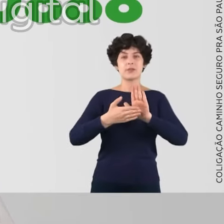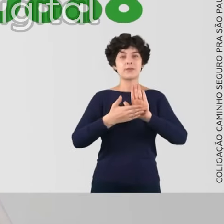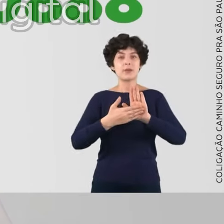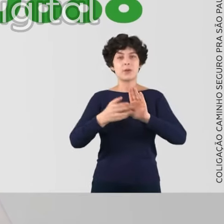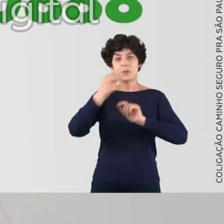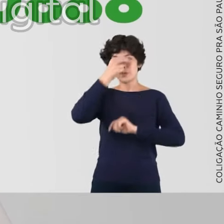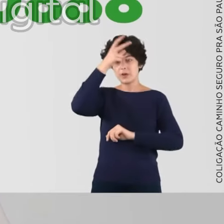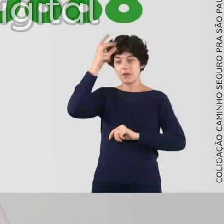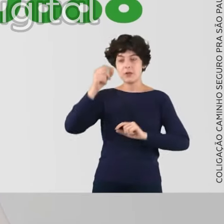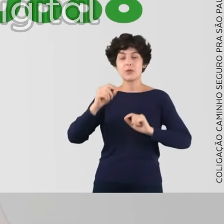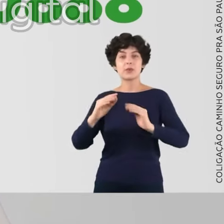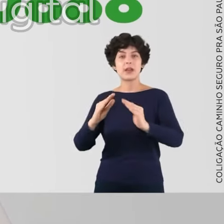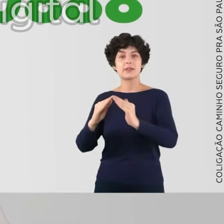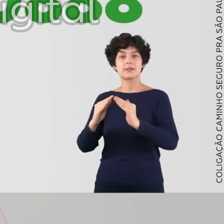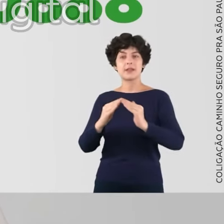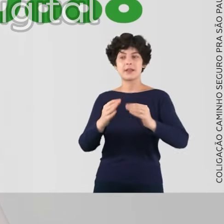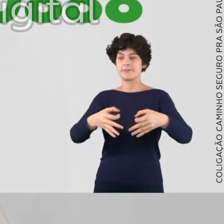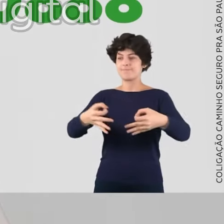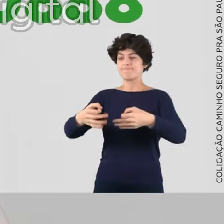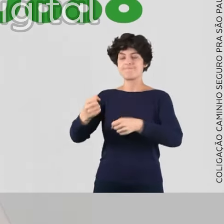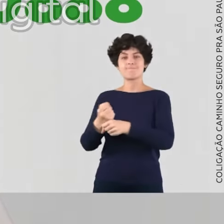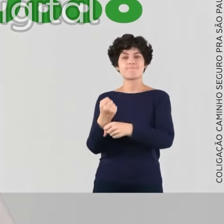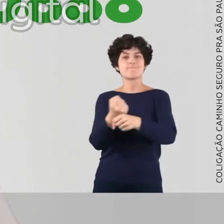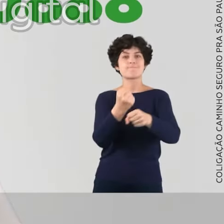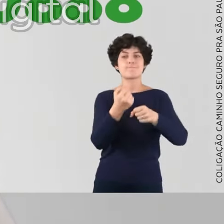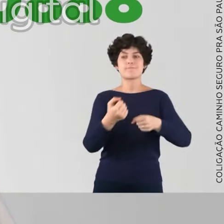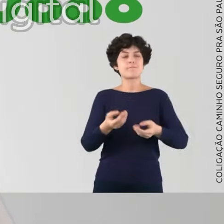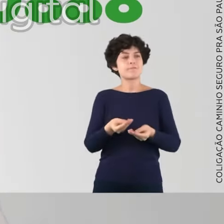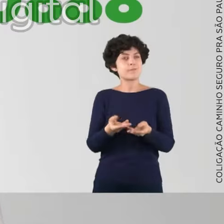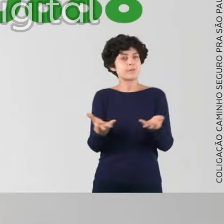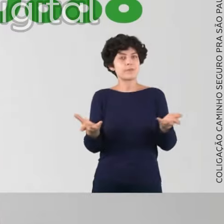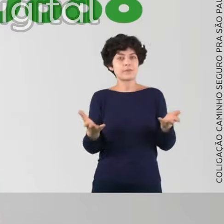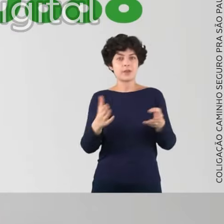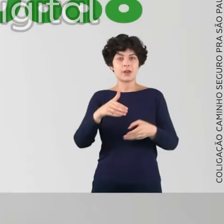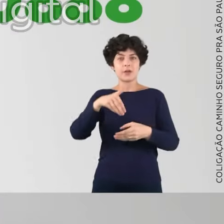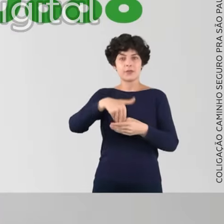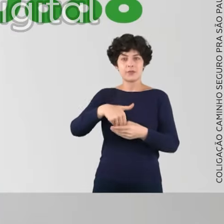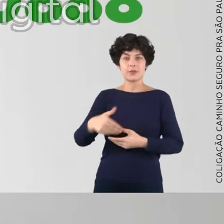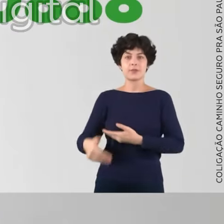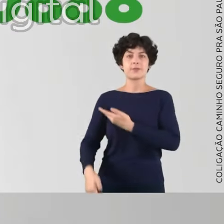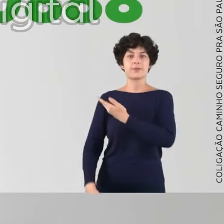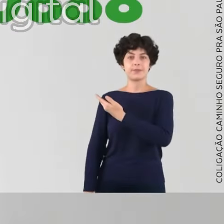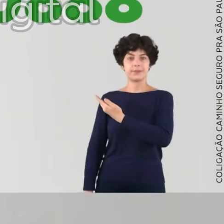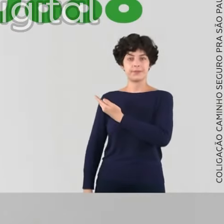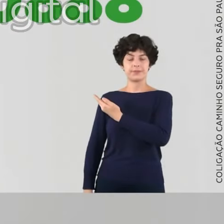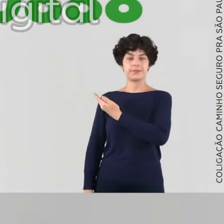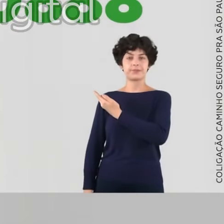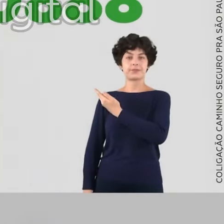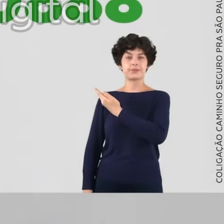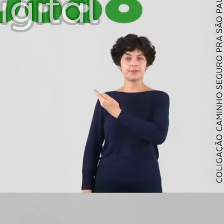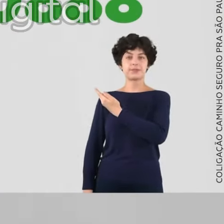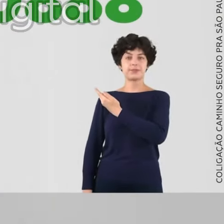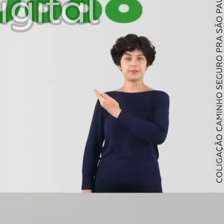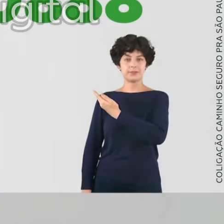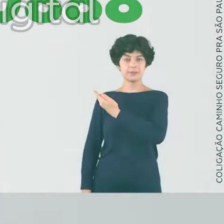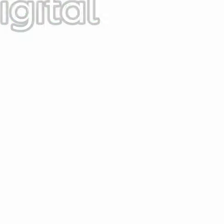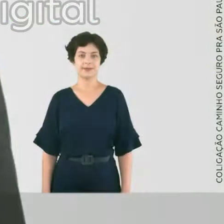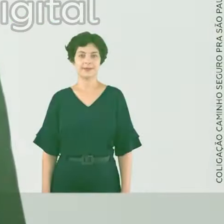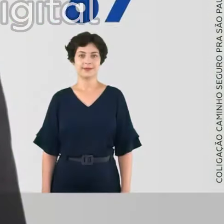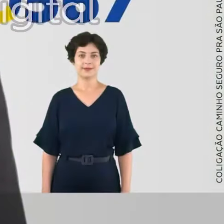para construir lares dignos para a população. Vote a Aledo Posto 70 888.